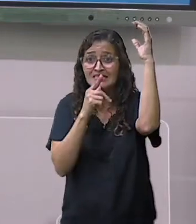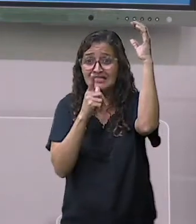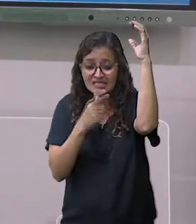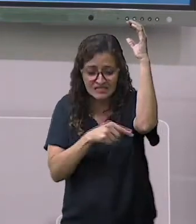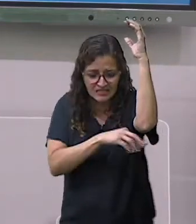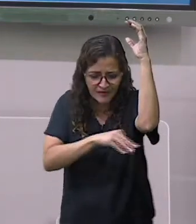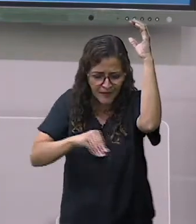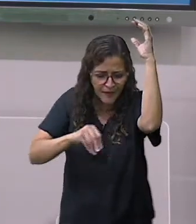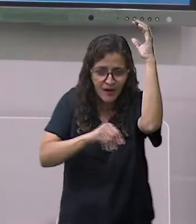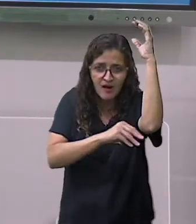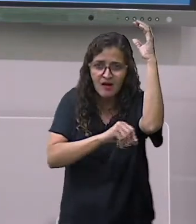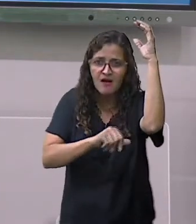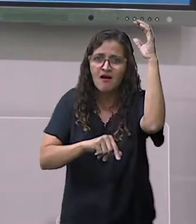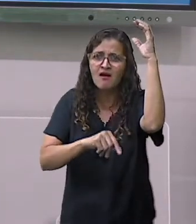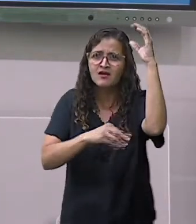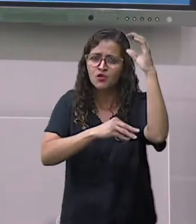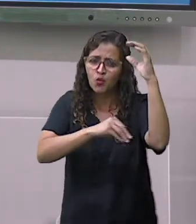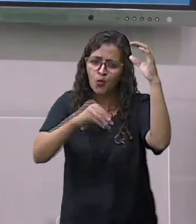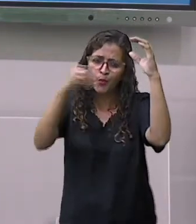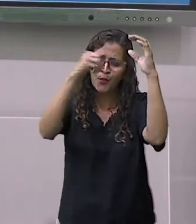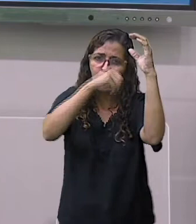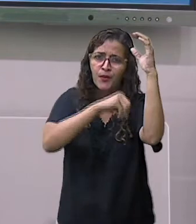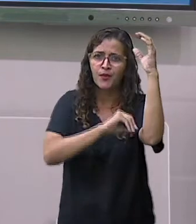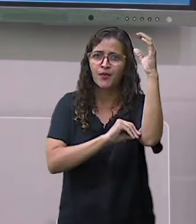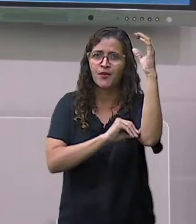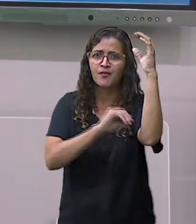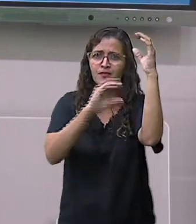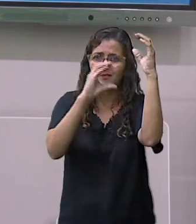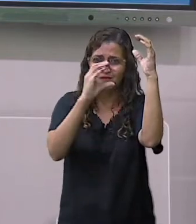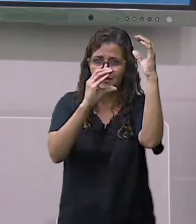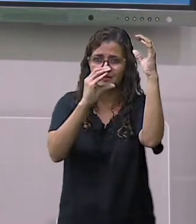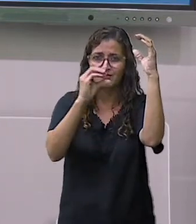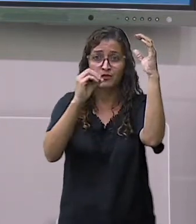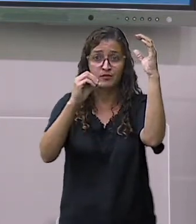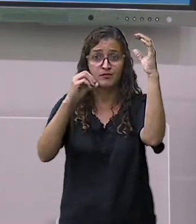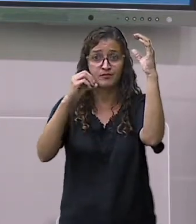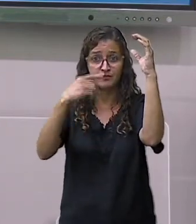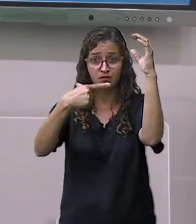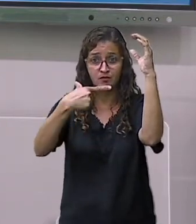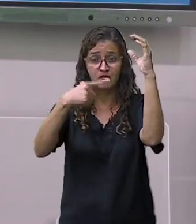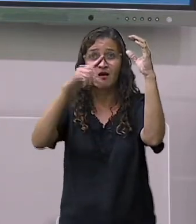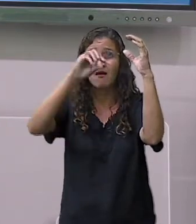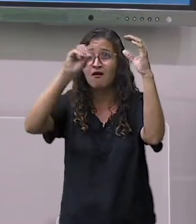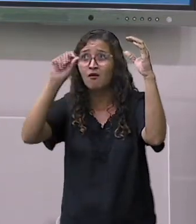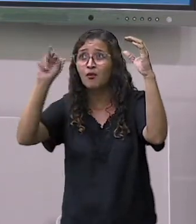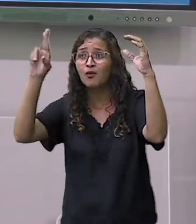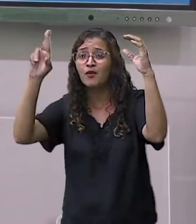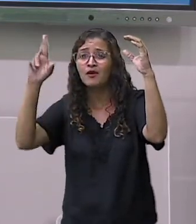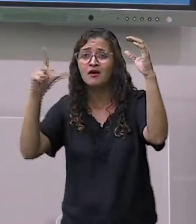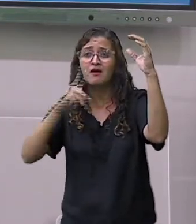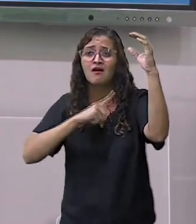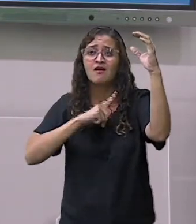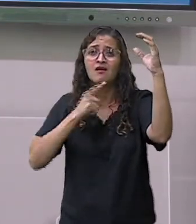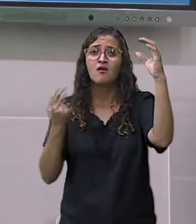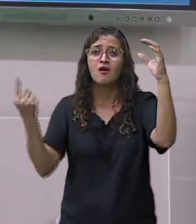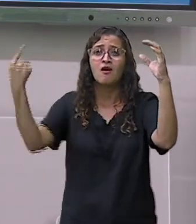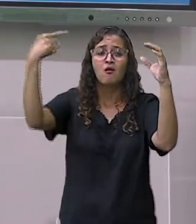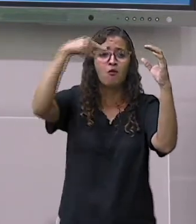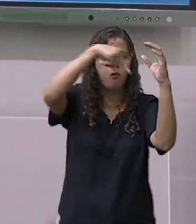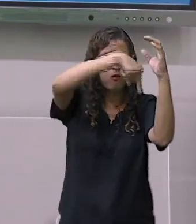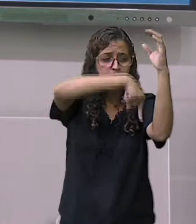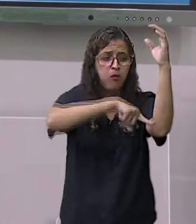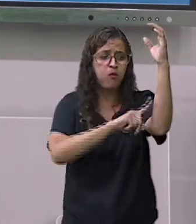necessária e os sais minerais e o gás carbônico presente no ar e se transforma em